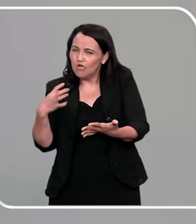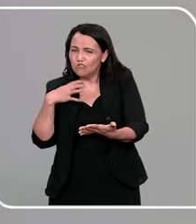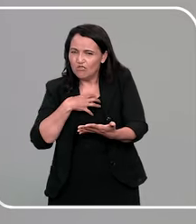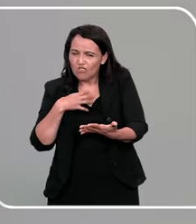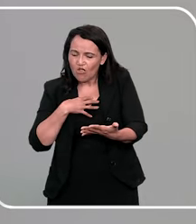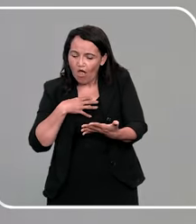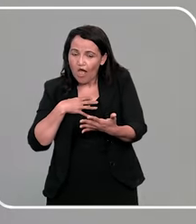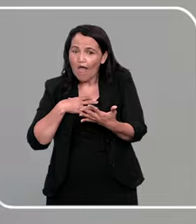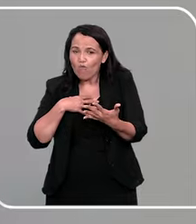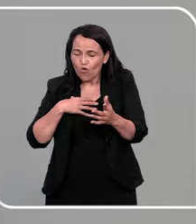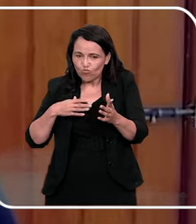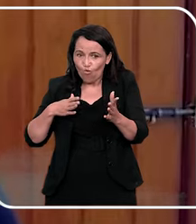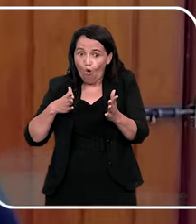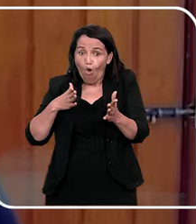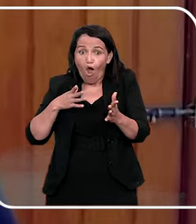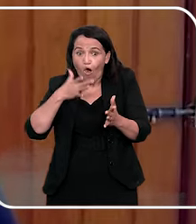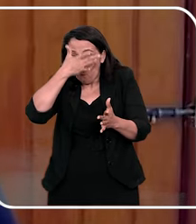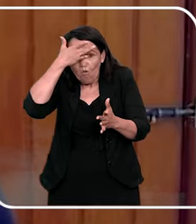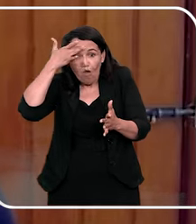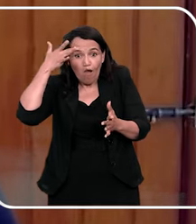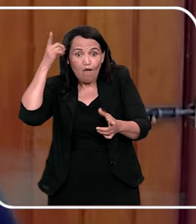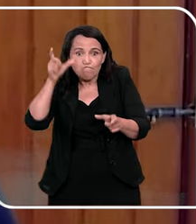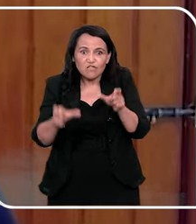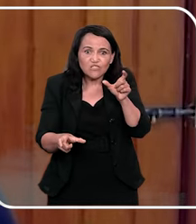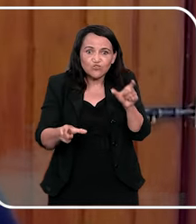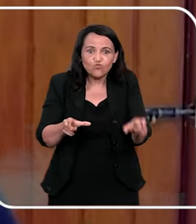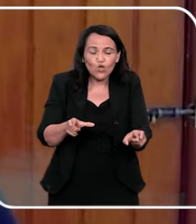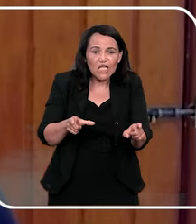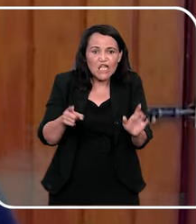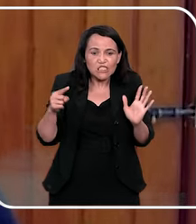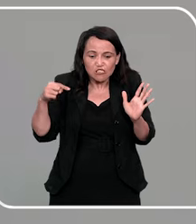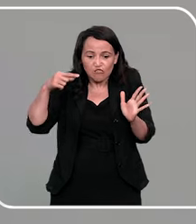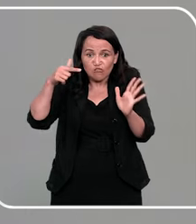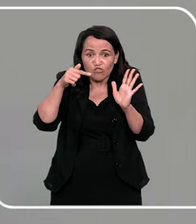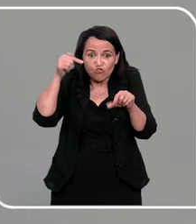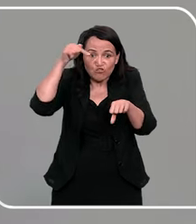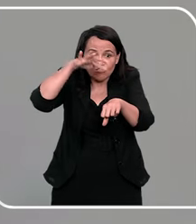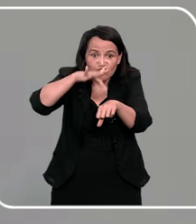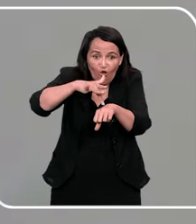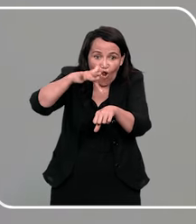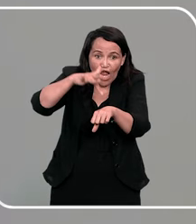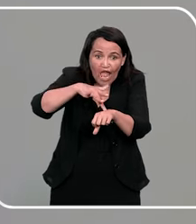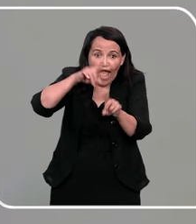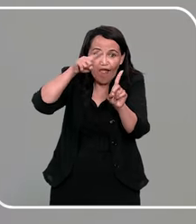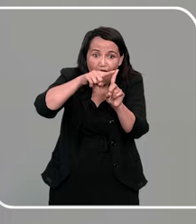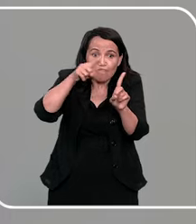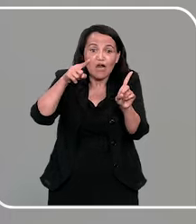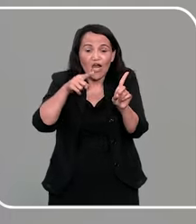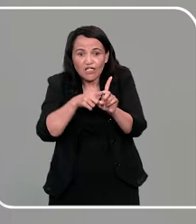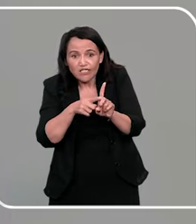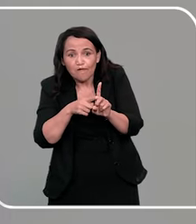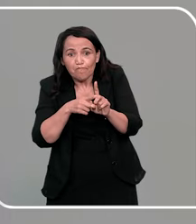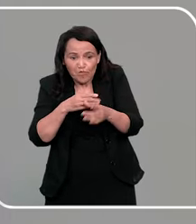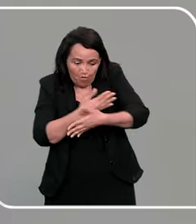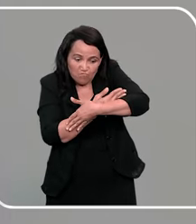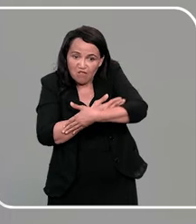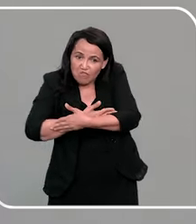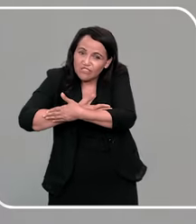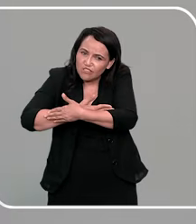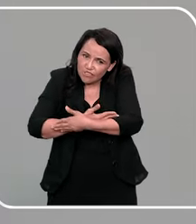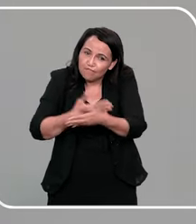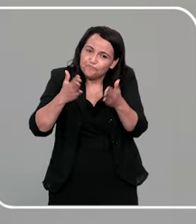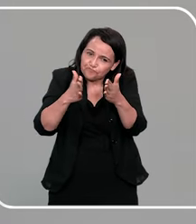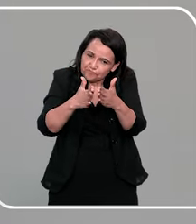sua barriga, né, Keila? No parto, né? No parto, com o bebezinho, quando você vai pedir licença pra